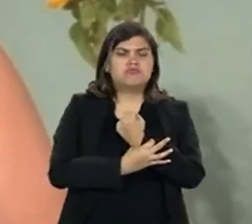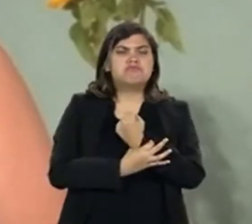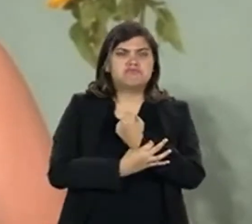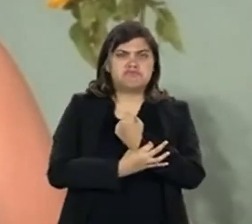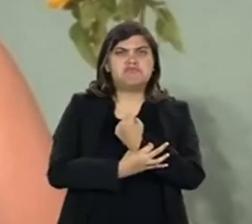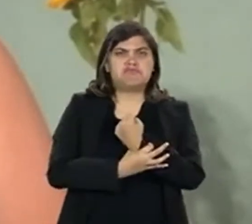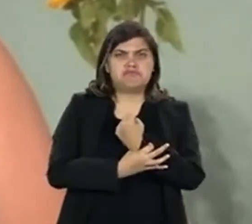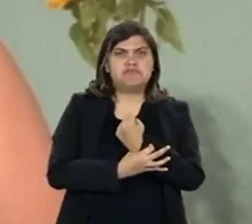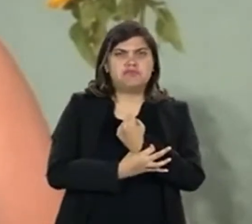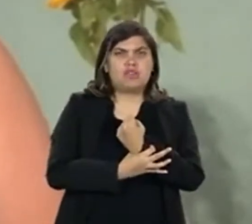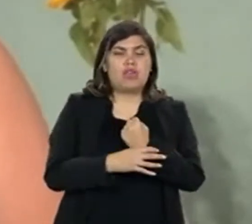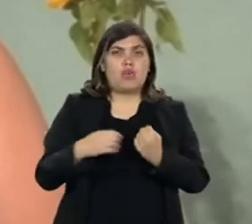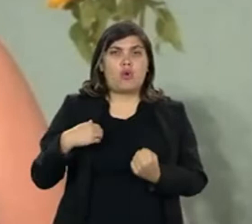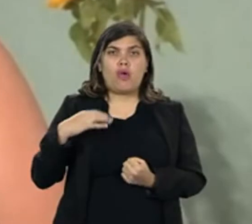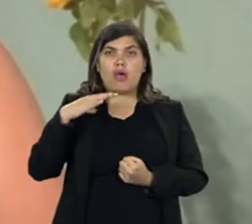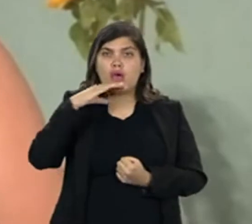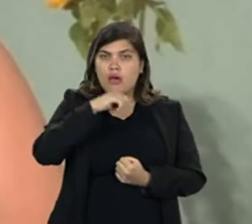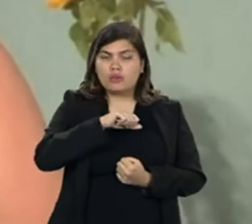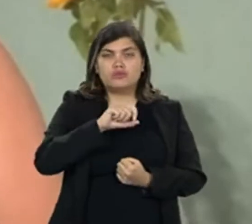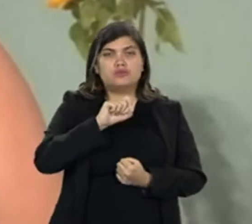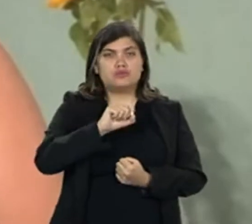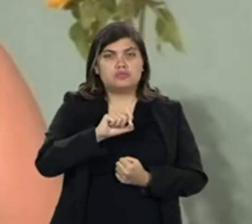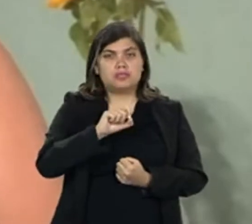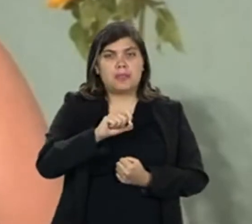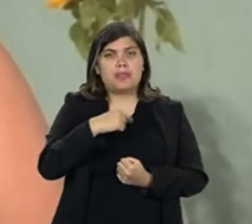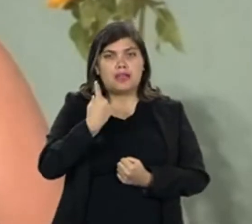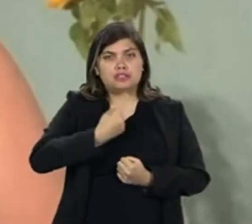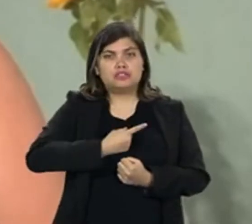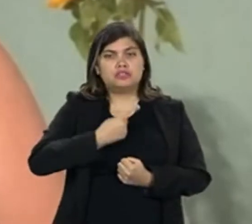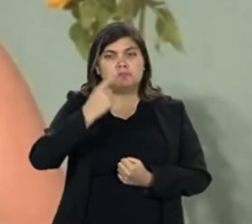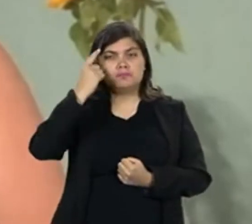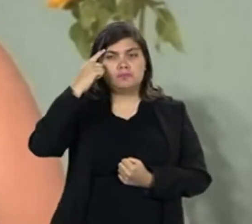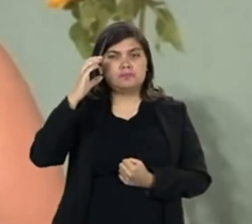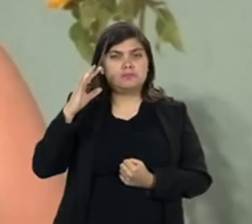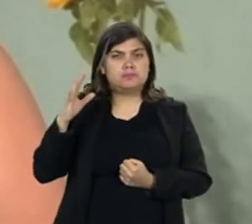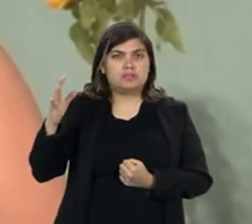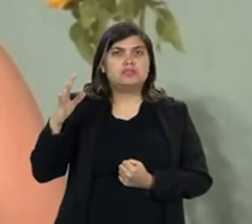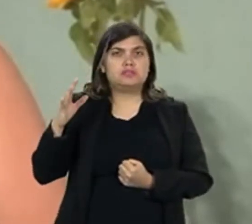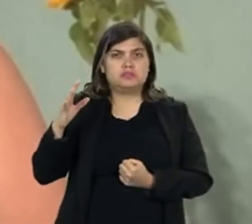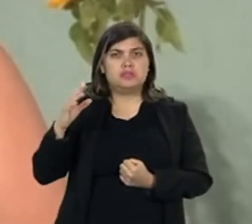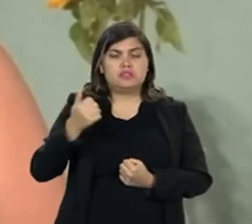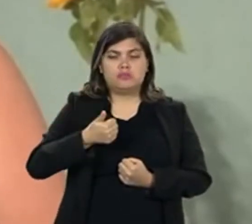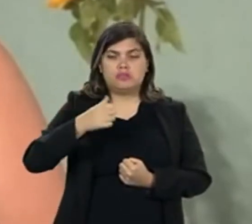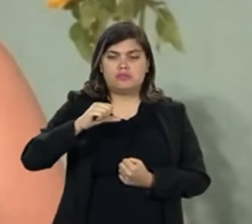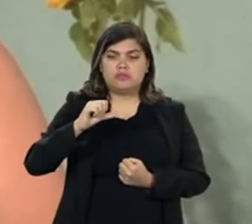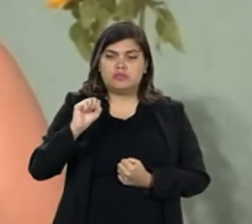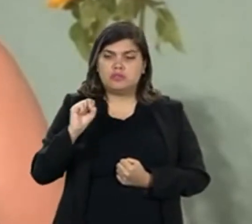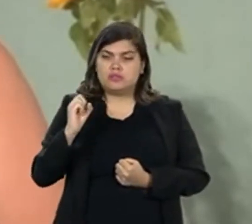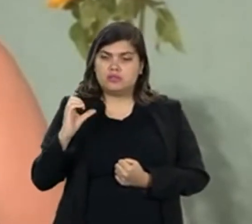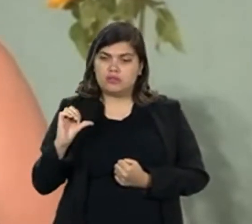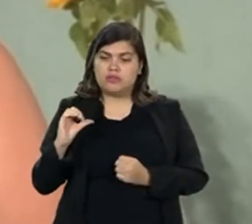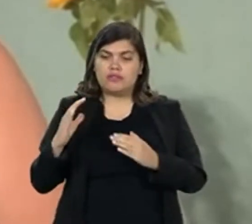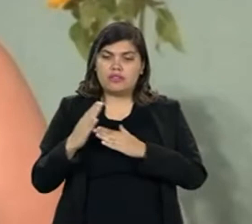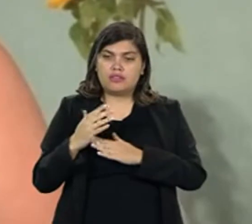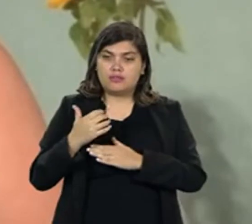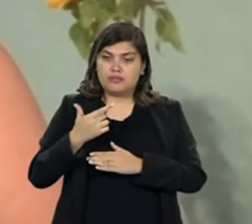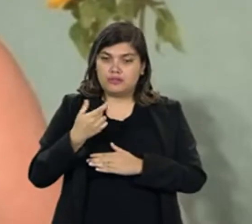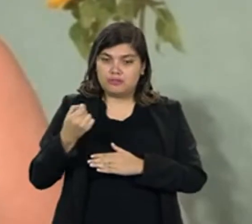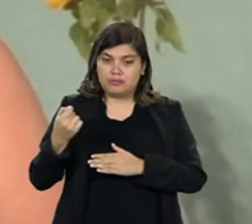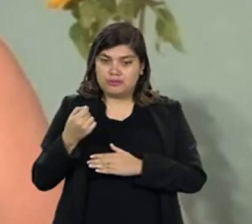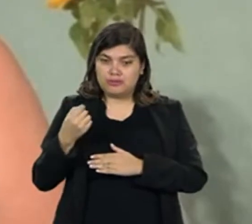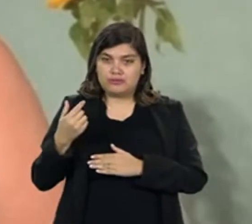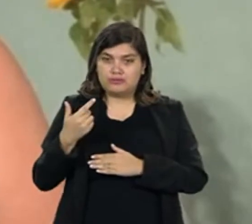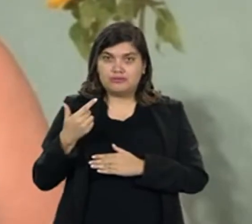segura. Eu acho que quando a gente pensa, então de 1989 para 2022,